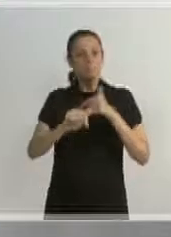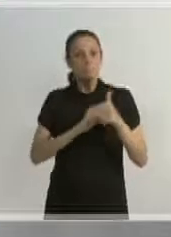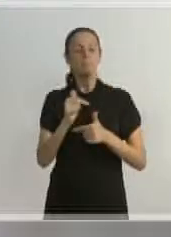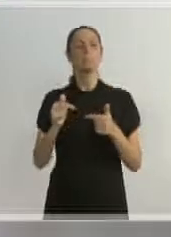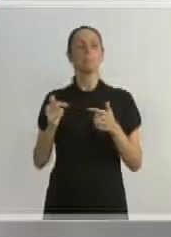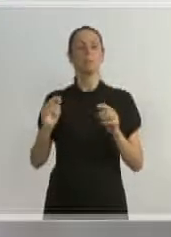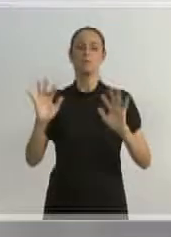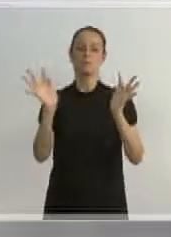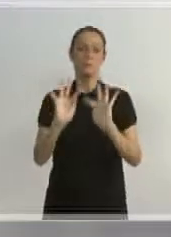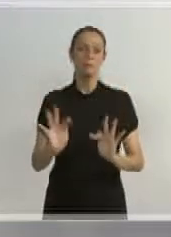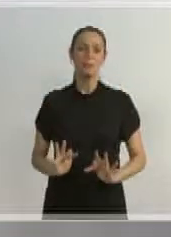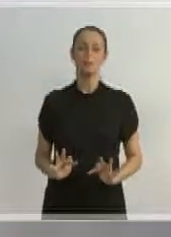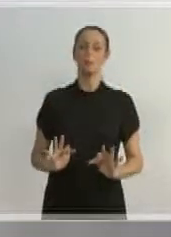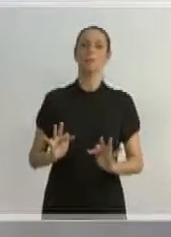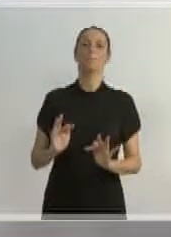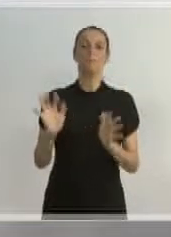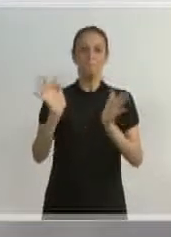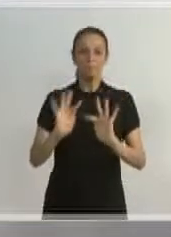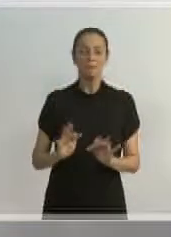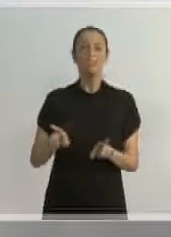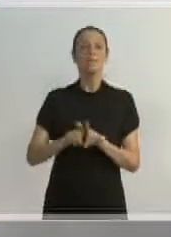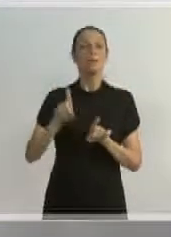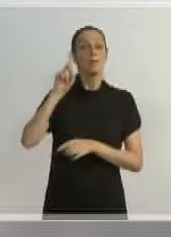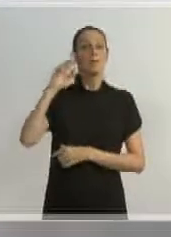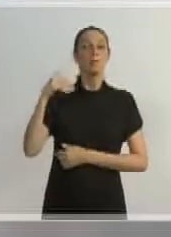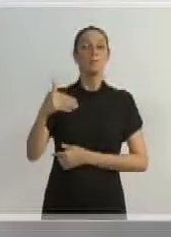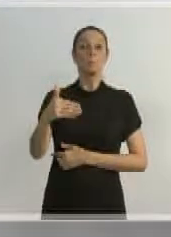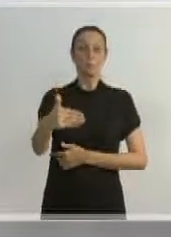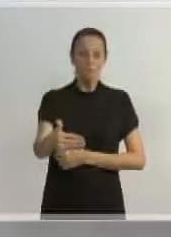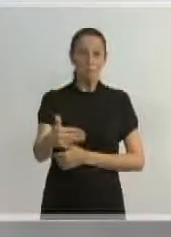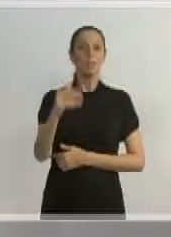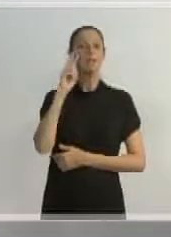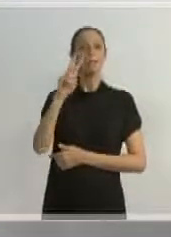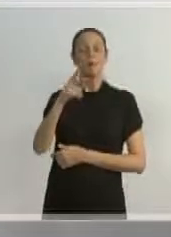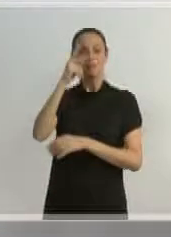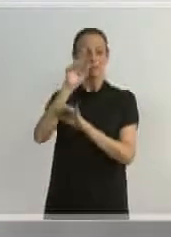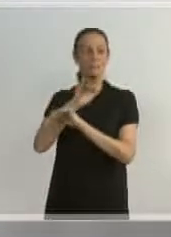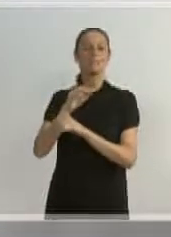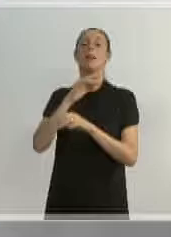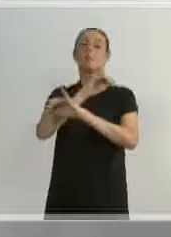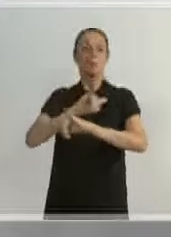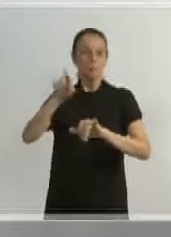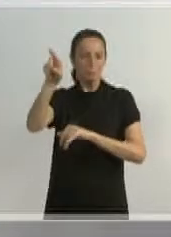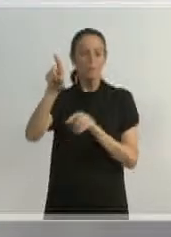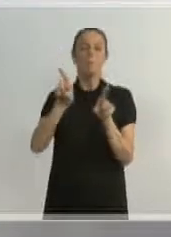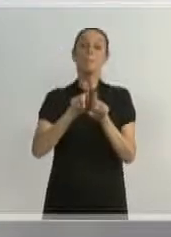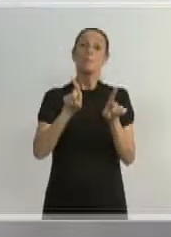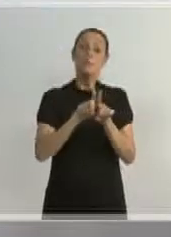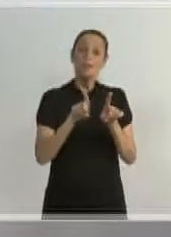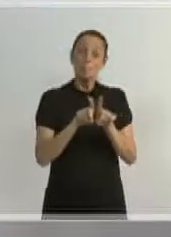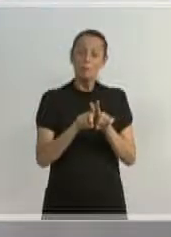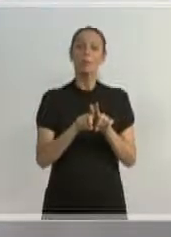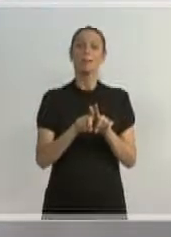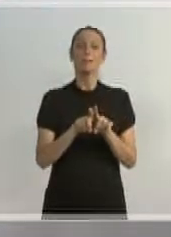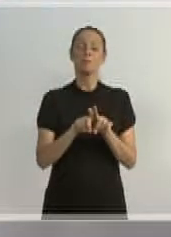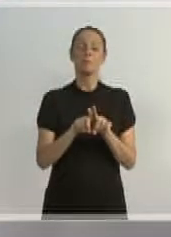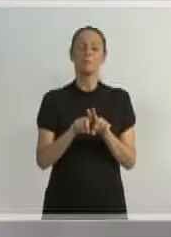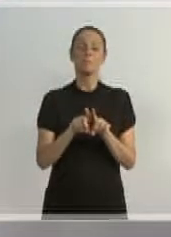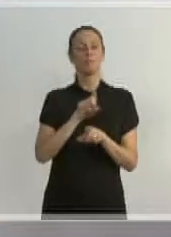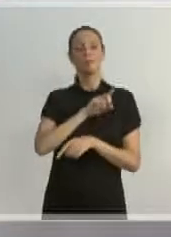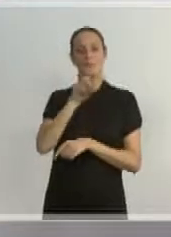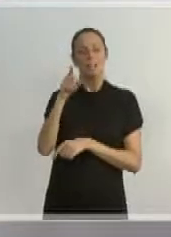dificuldades, dos obstáculos que a gente enfrenta diariamente aqui, que essas pessoas também enfrentam. Então, nós tivemos um fluxo